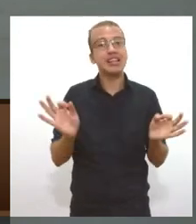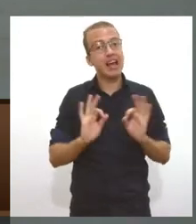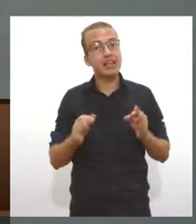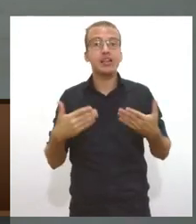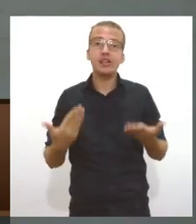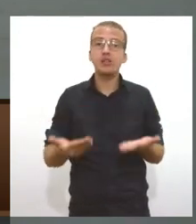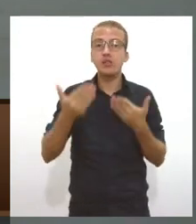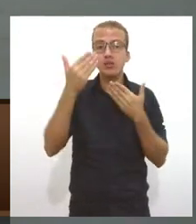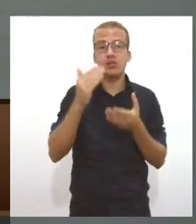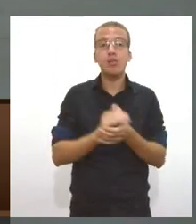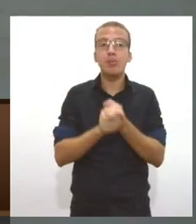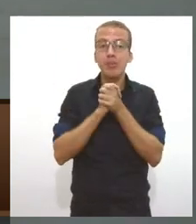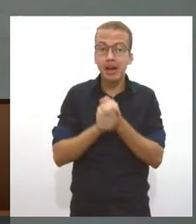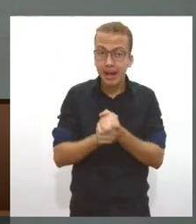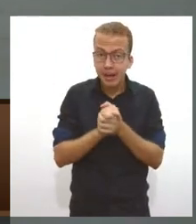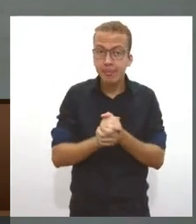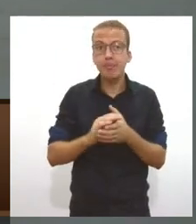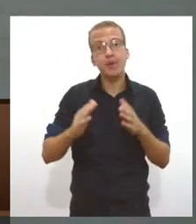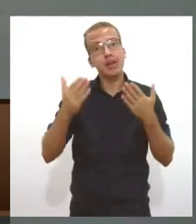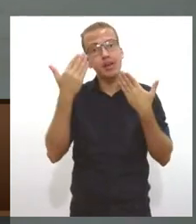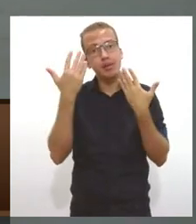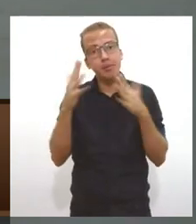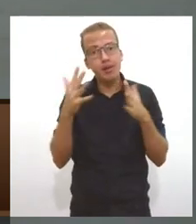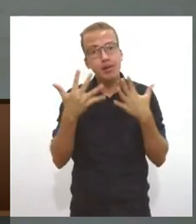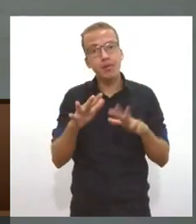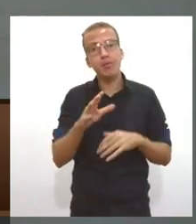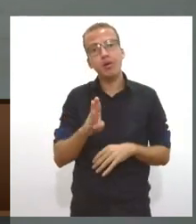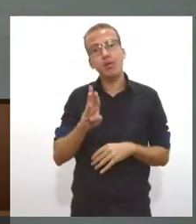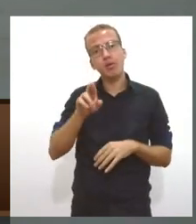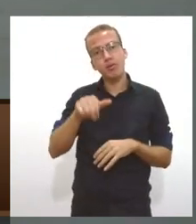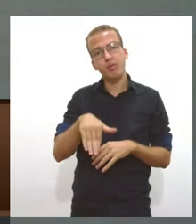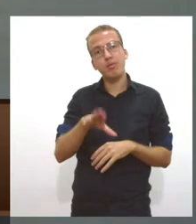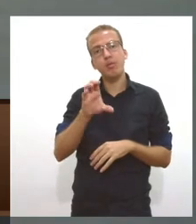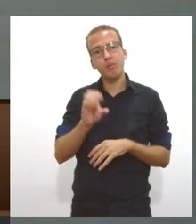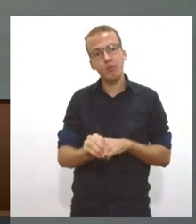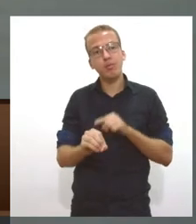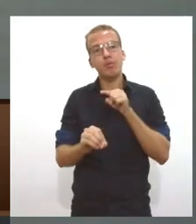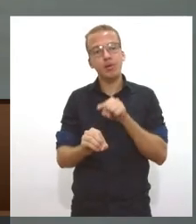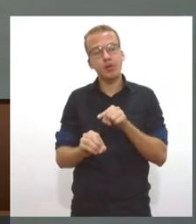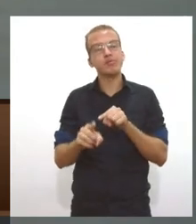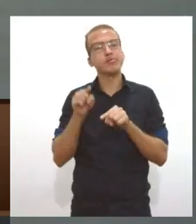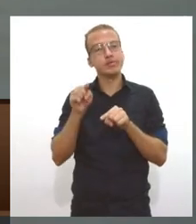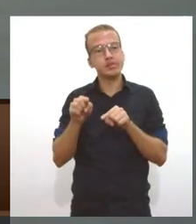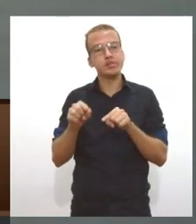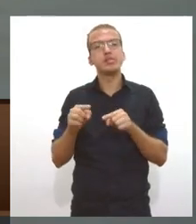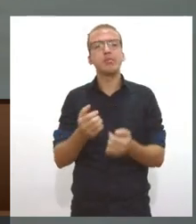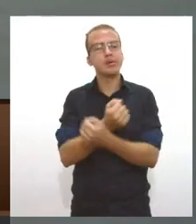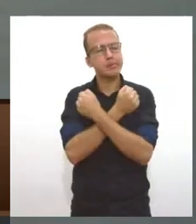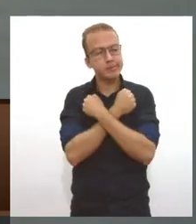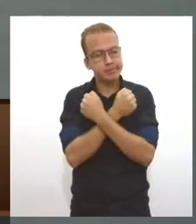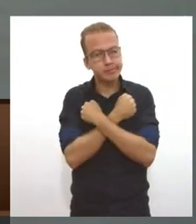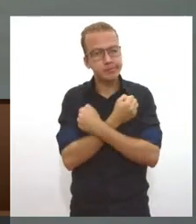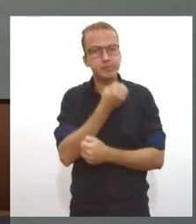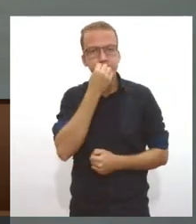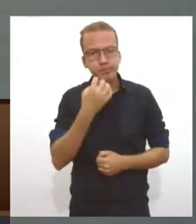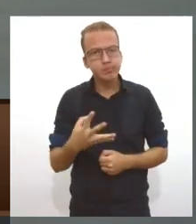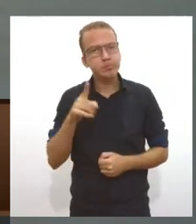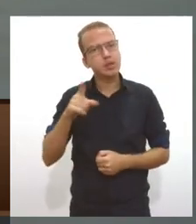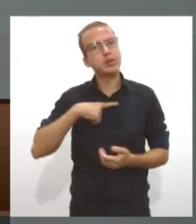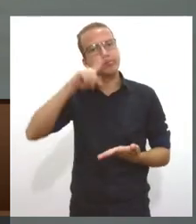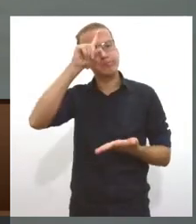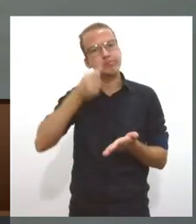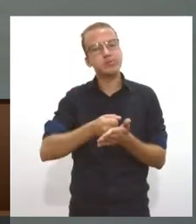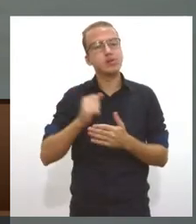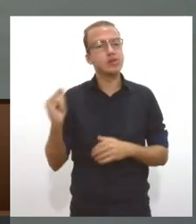Bruno, parabéns a todas as pessoas que fazem a Brasel, Bruno Doria, um abraço para você, obrigada aí por ter tomado essa decisão que é importante.